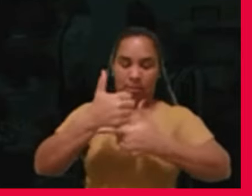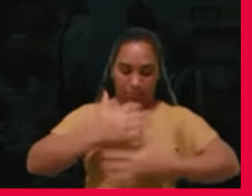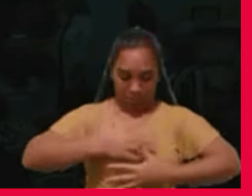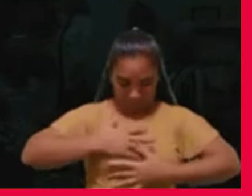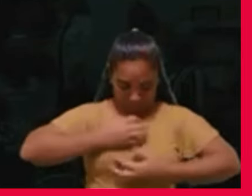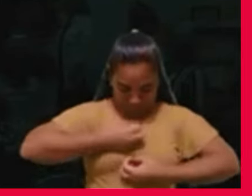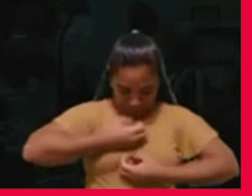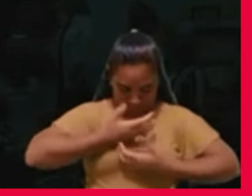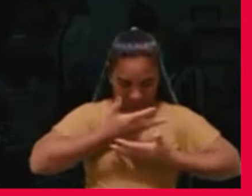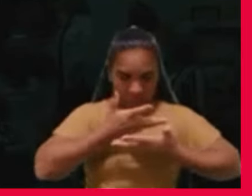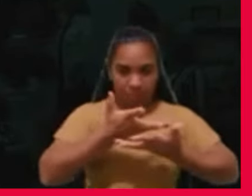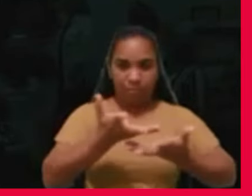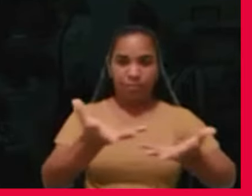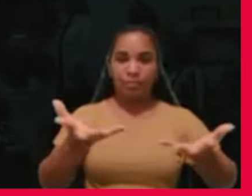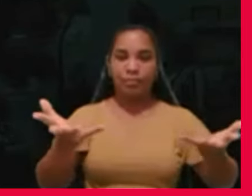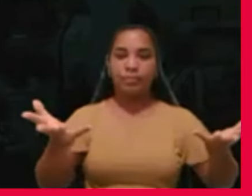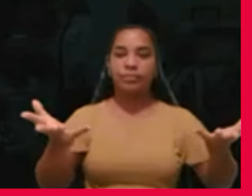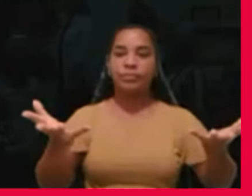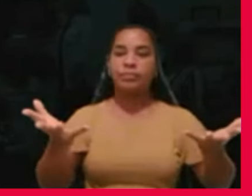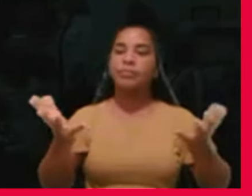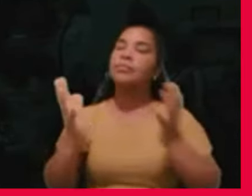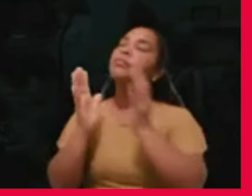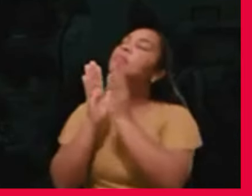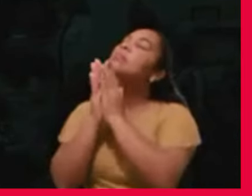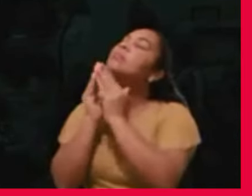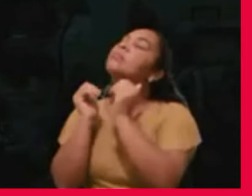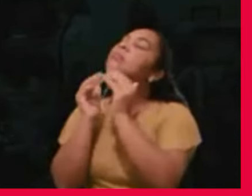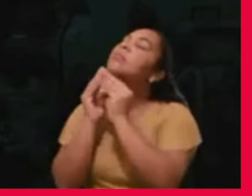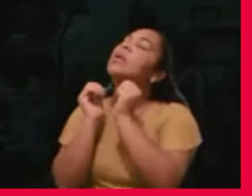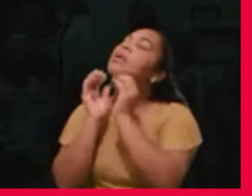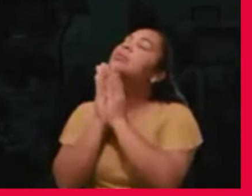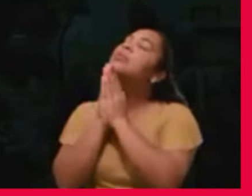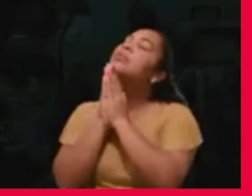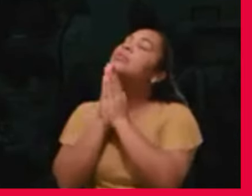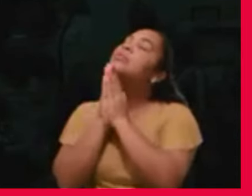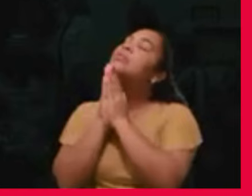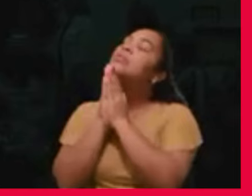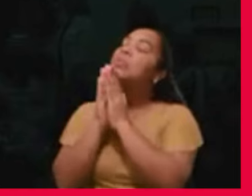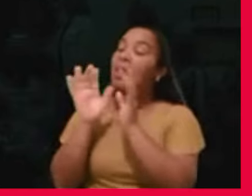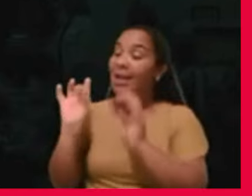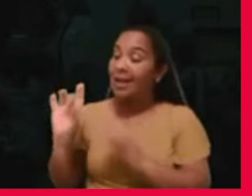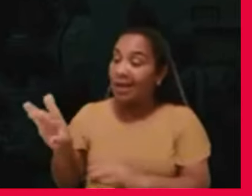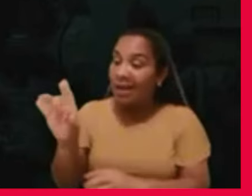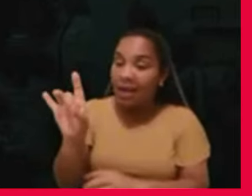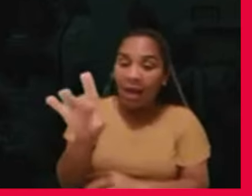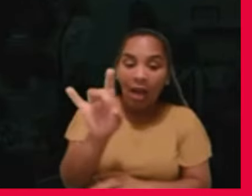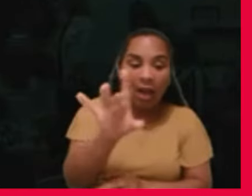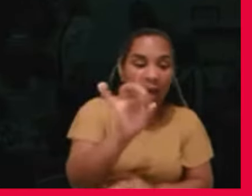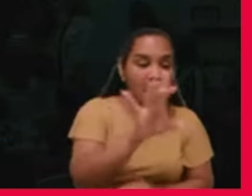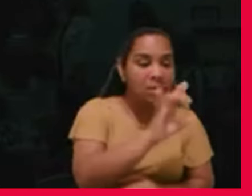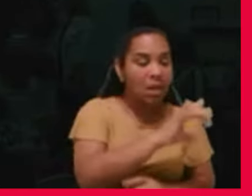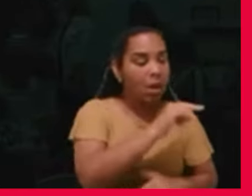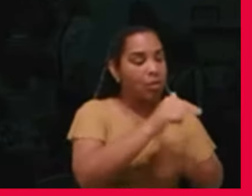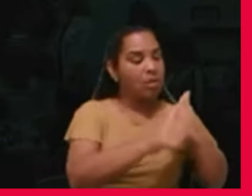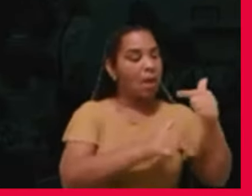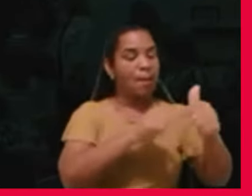Pedimos-te por cada um deles no ofício da paz.